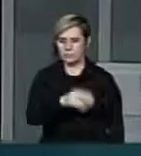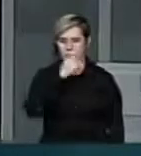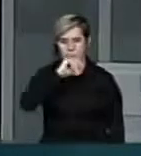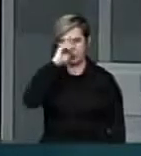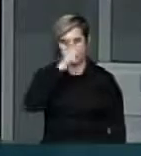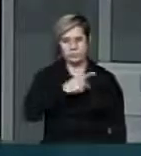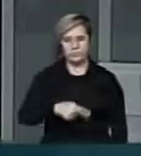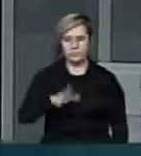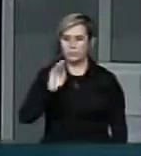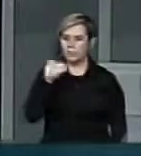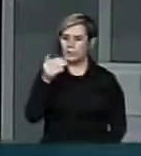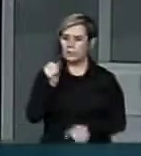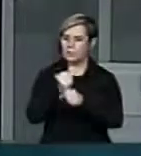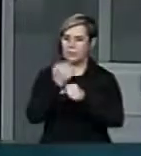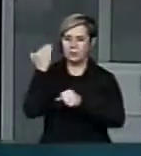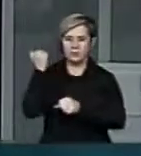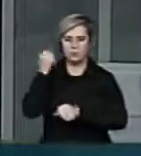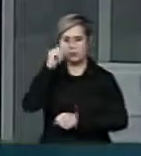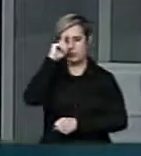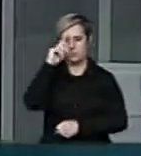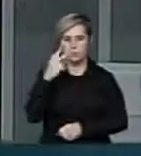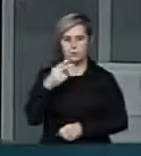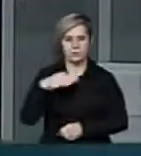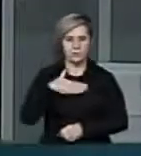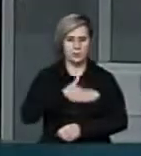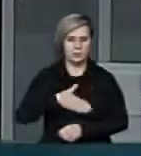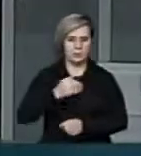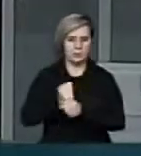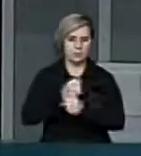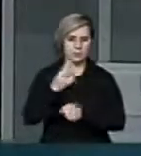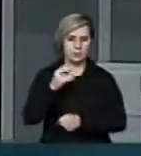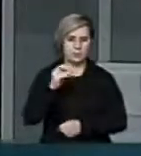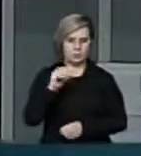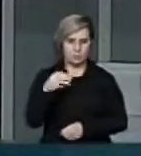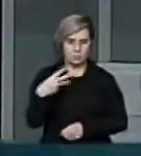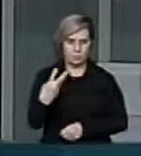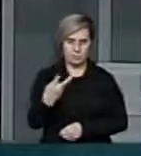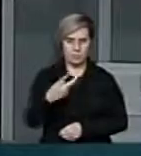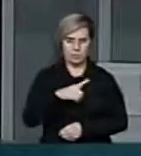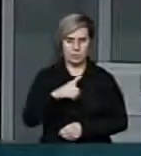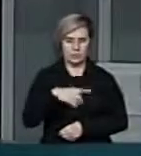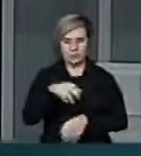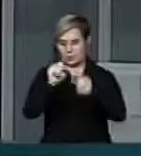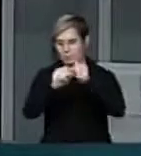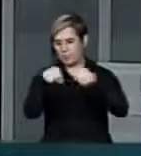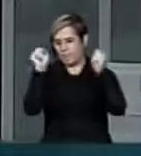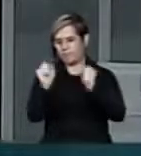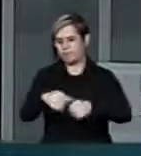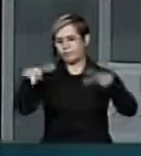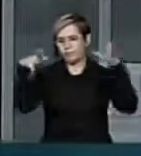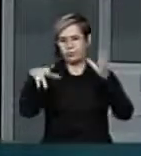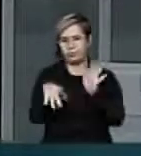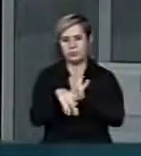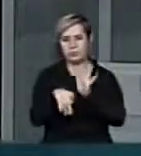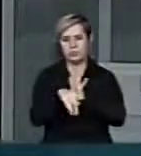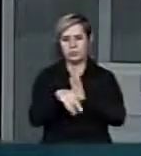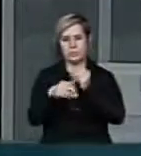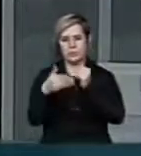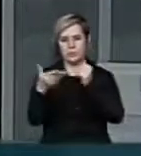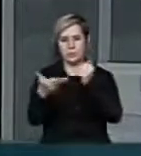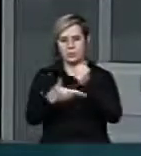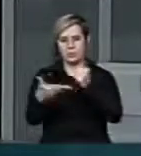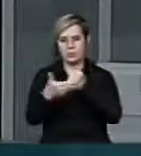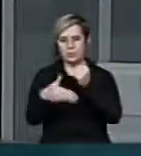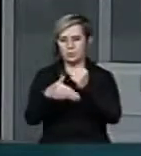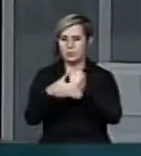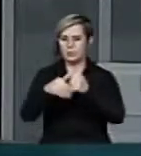no dia 23 de agosto de 2003, houve uma explosão na base, na plataforma